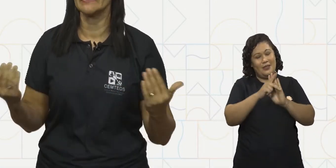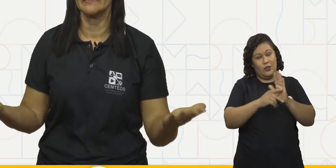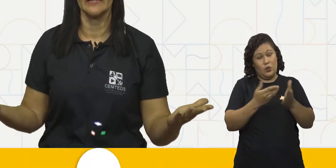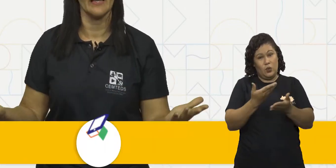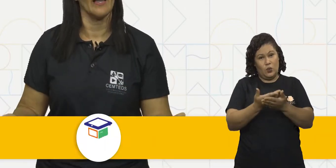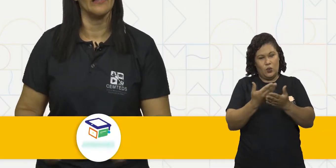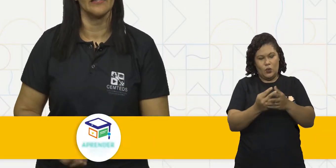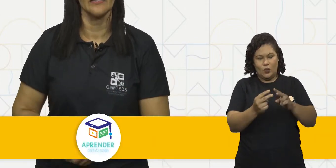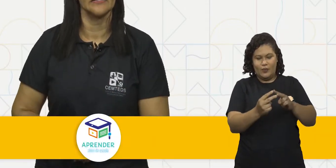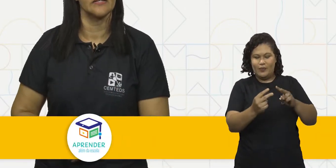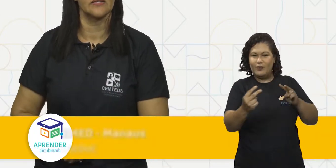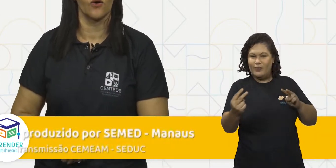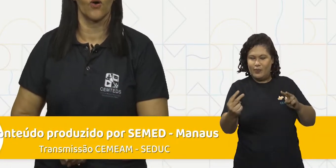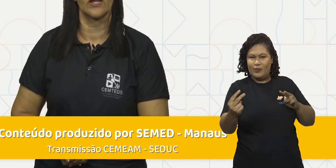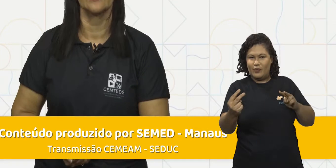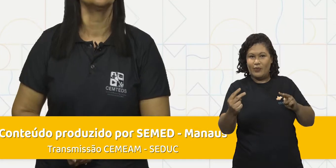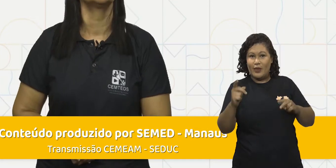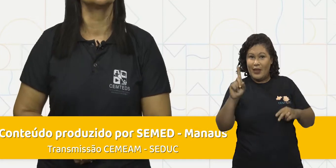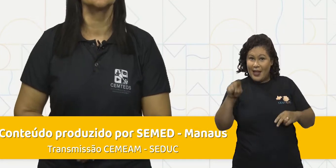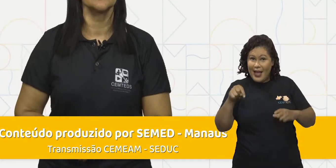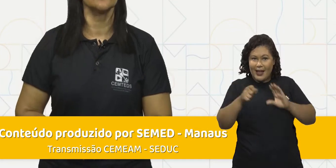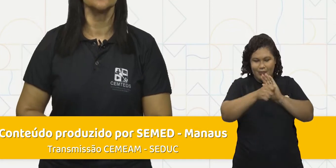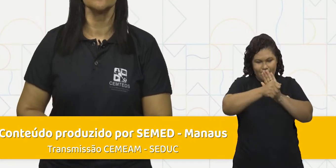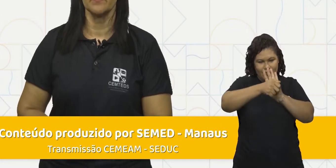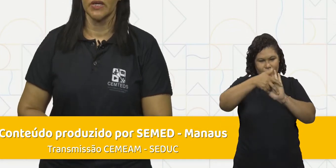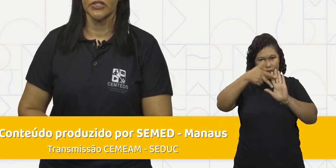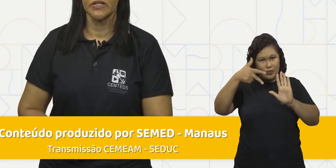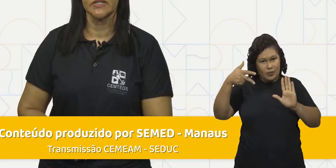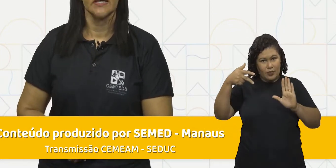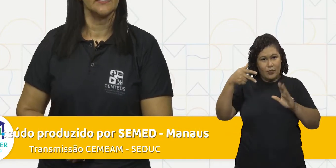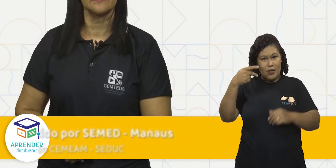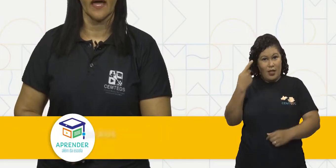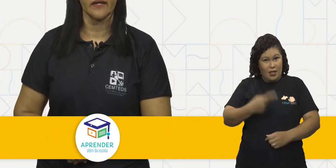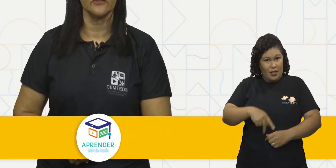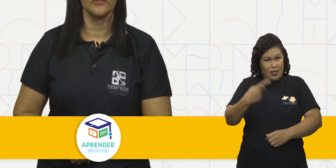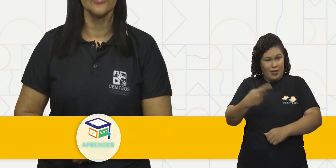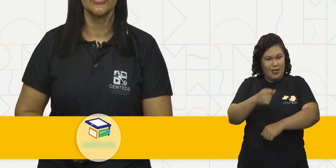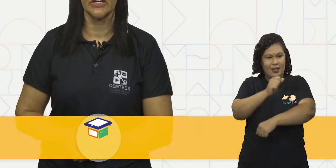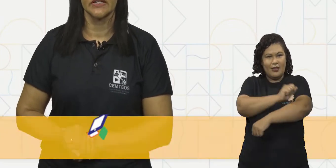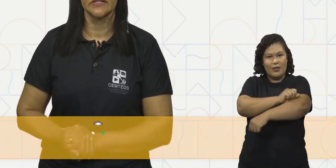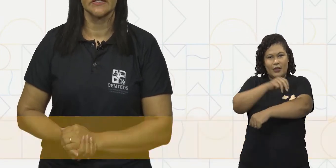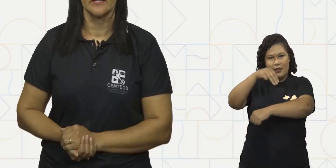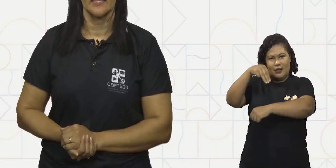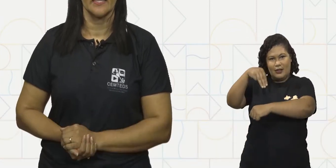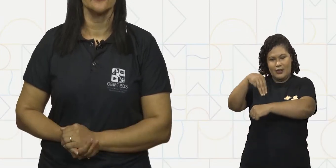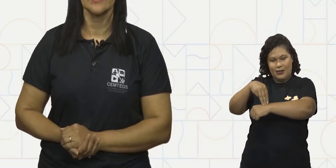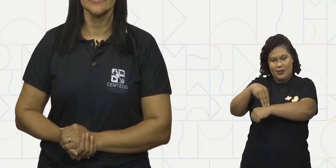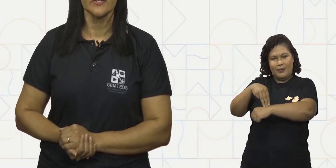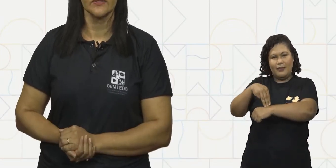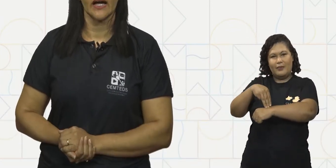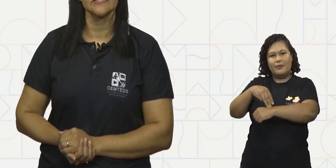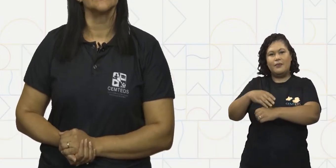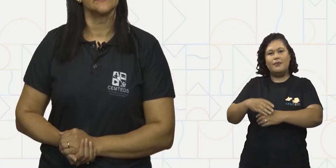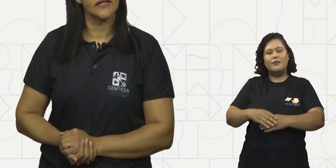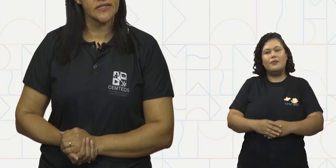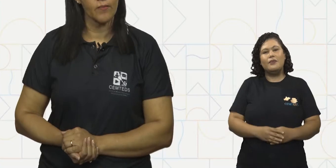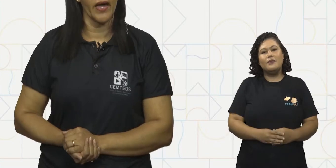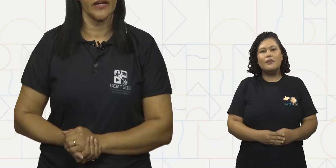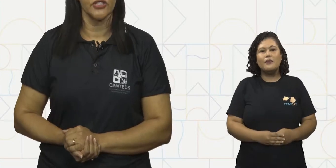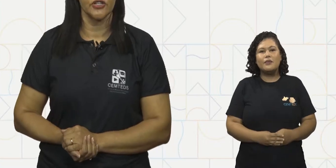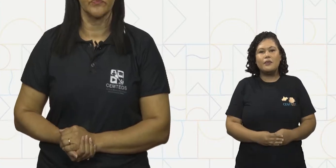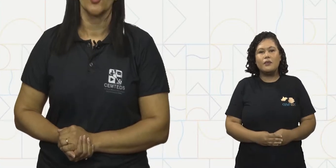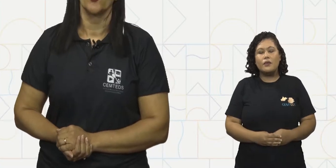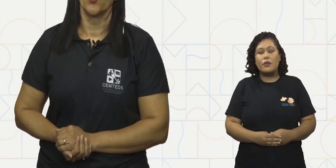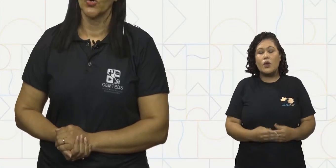Aprender Além da Escola, do Centro de Mídias e Tecnologias Educacionais da